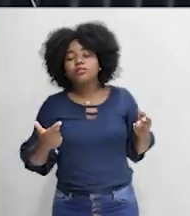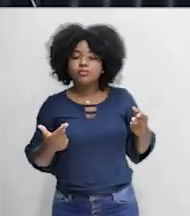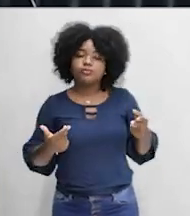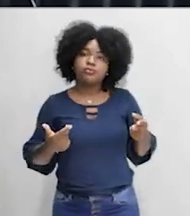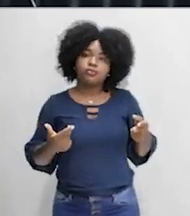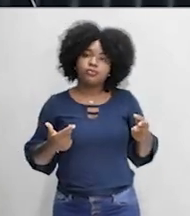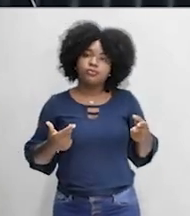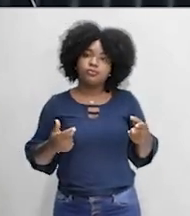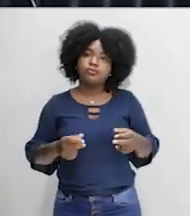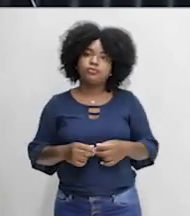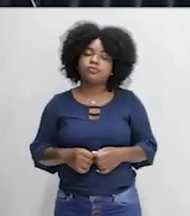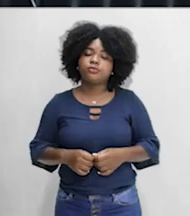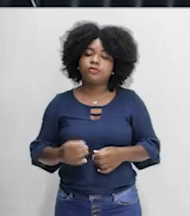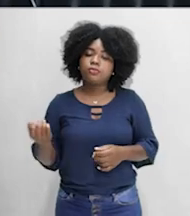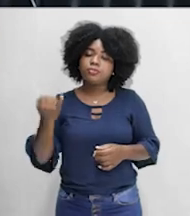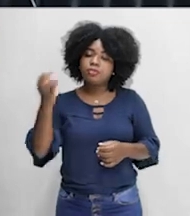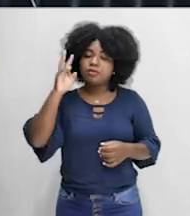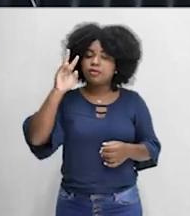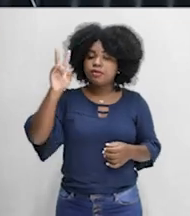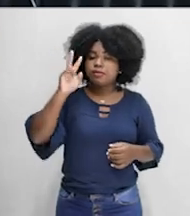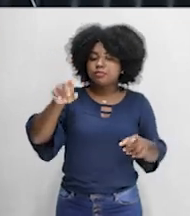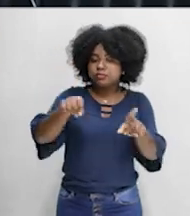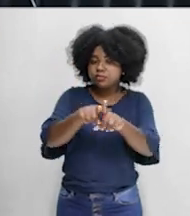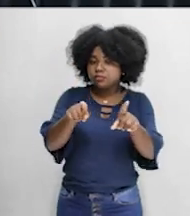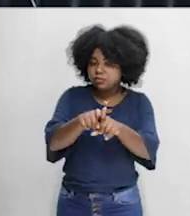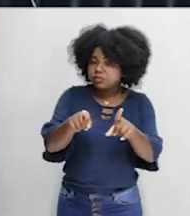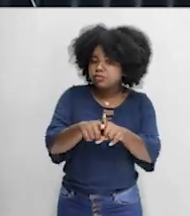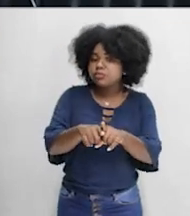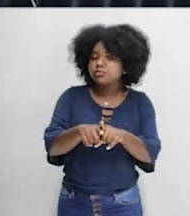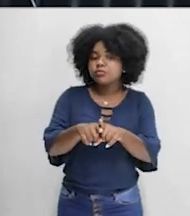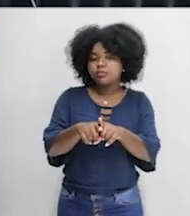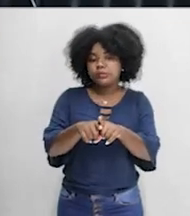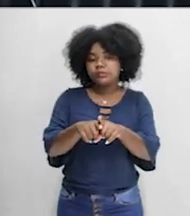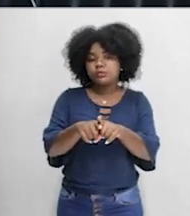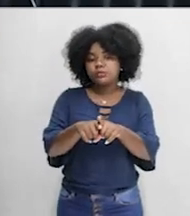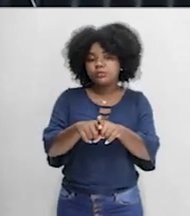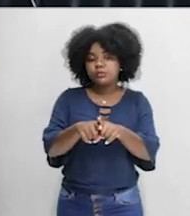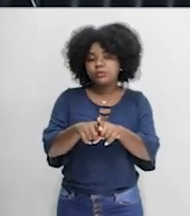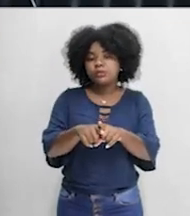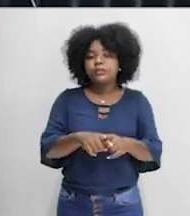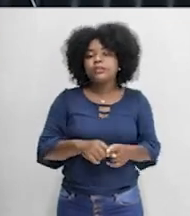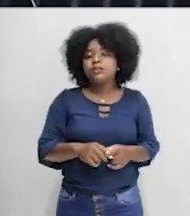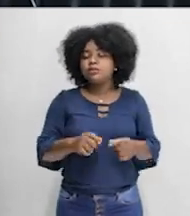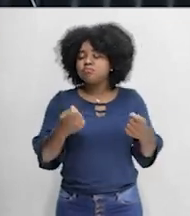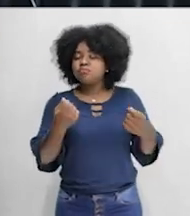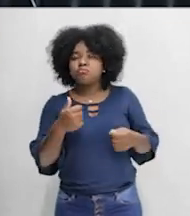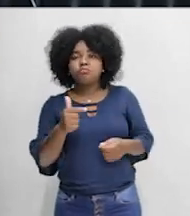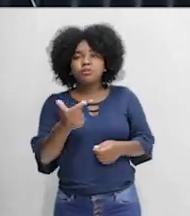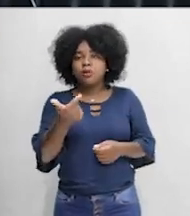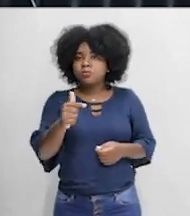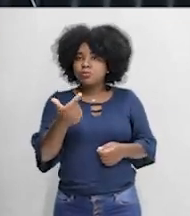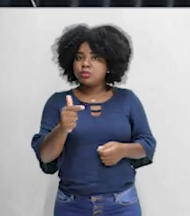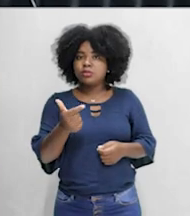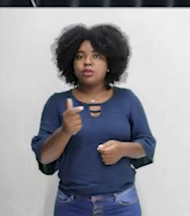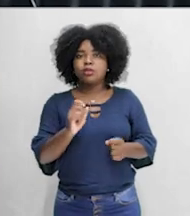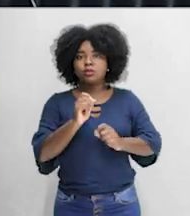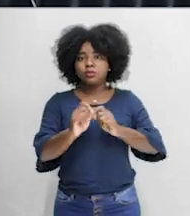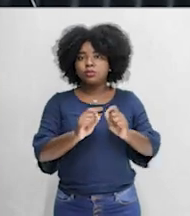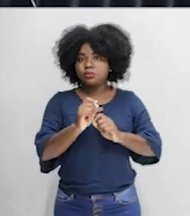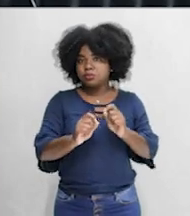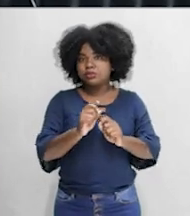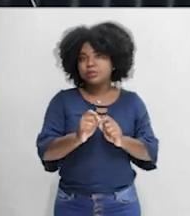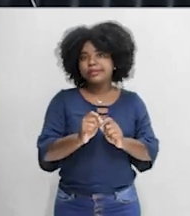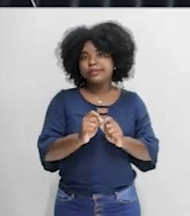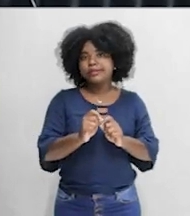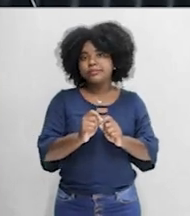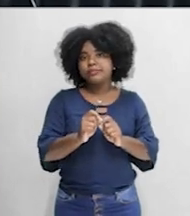atuar. Uma questão importante, galera, é que as ONGs são entidades sem fins lucrativos. Ou seja, elas atuam ali, mas elas não buscam o